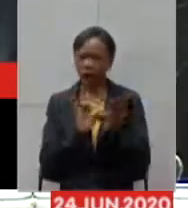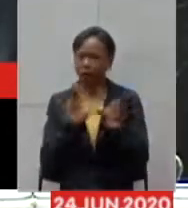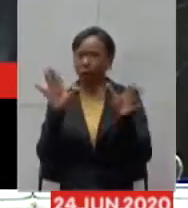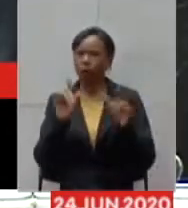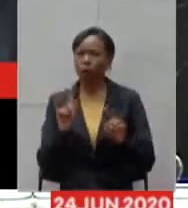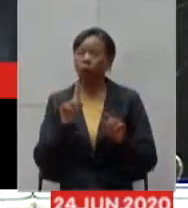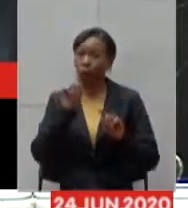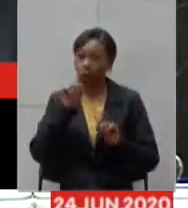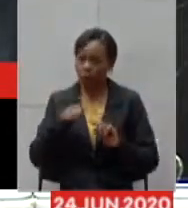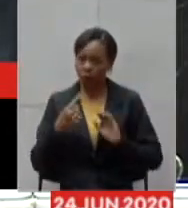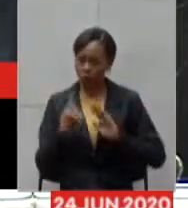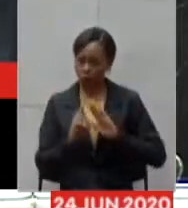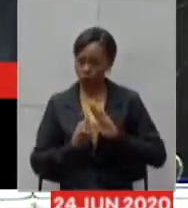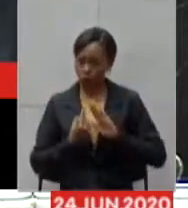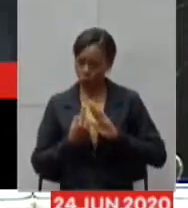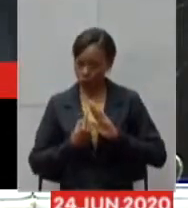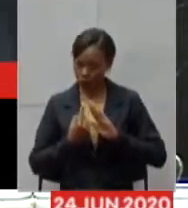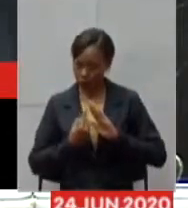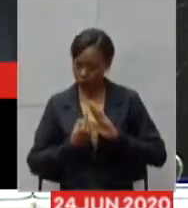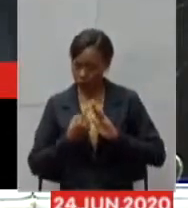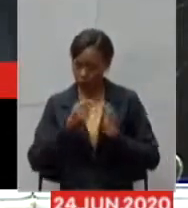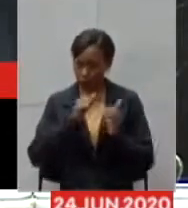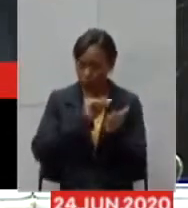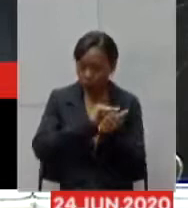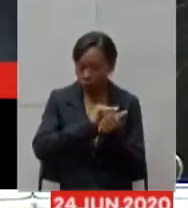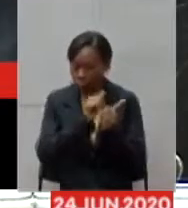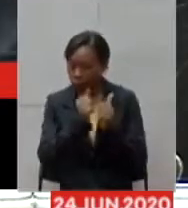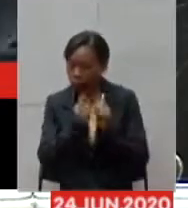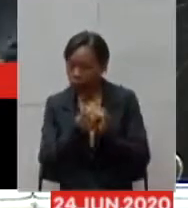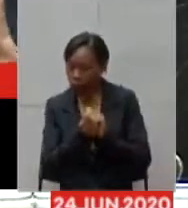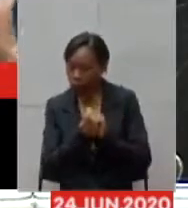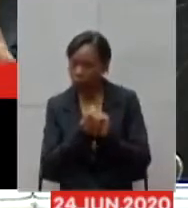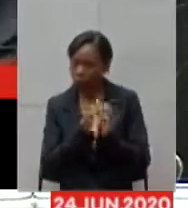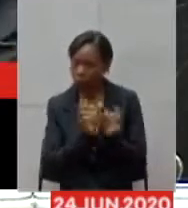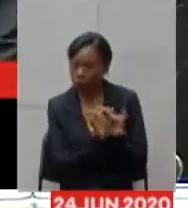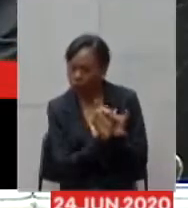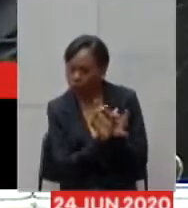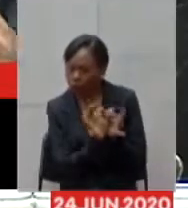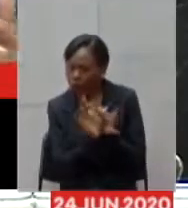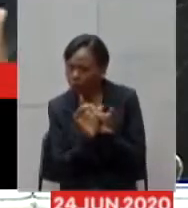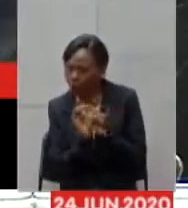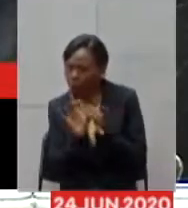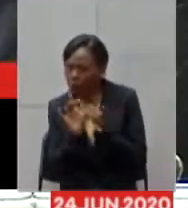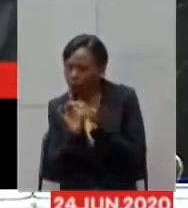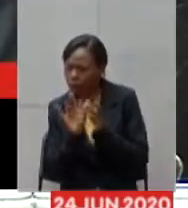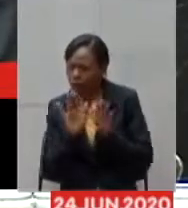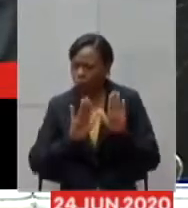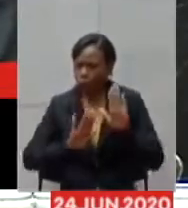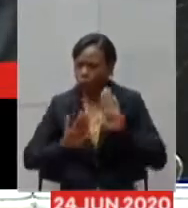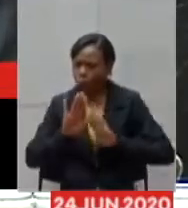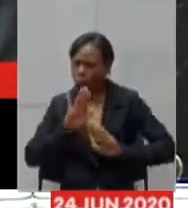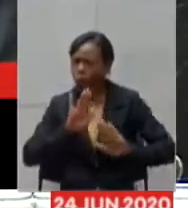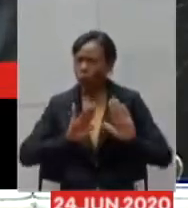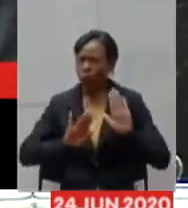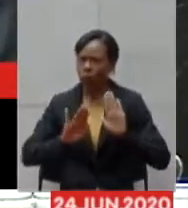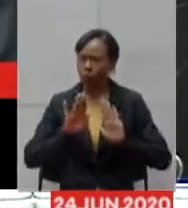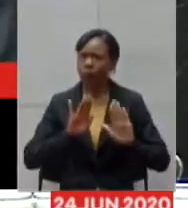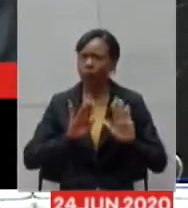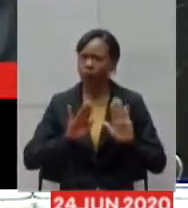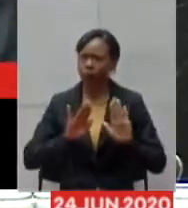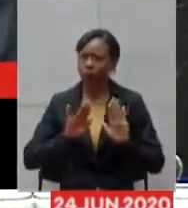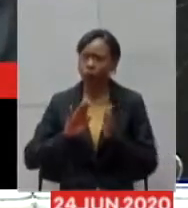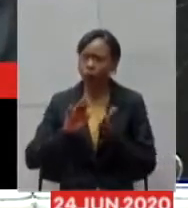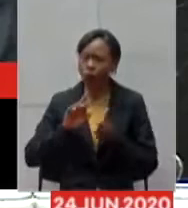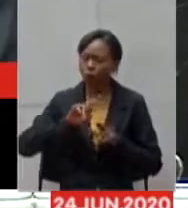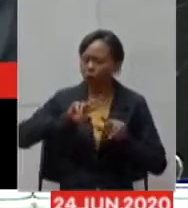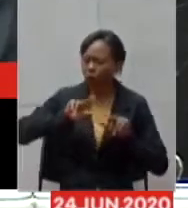isolamento com critérios técnicos com o objetivo de resgatar muitos municípios que estavam já